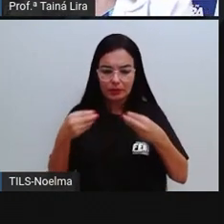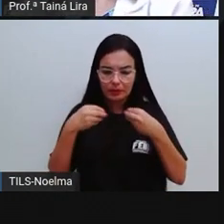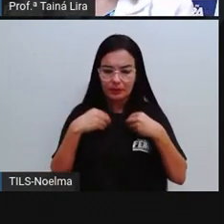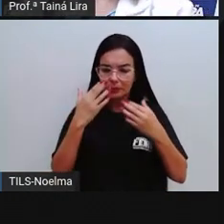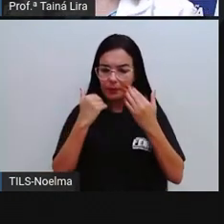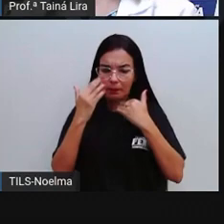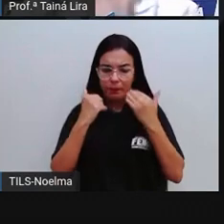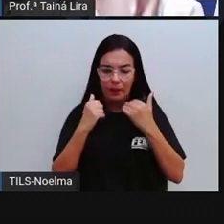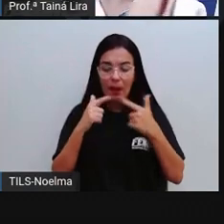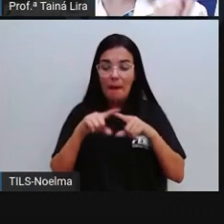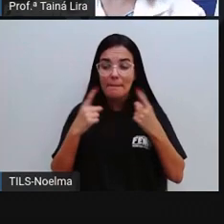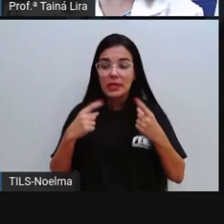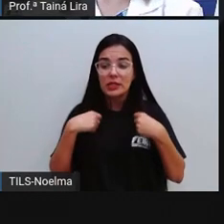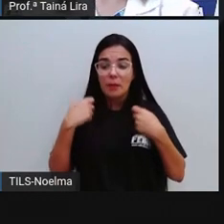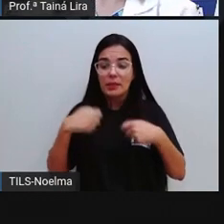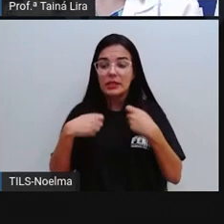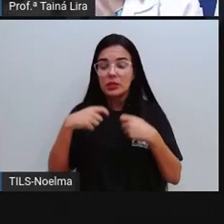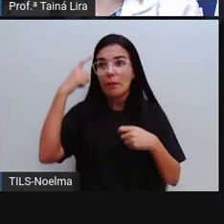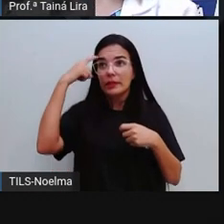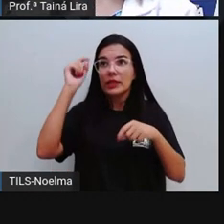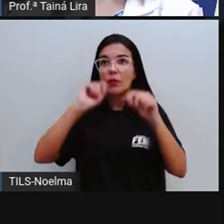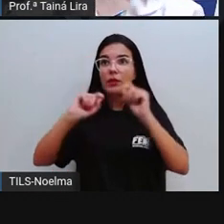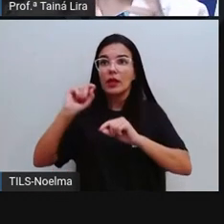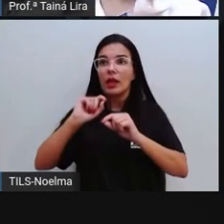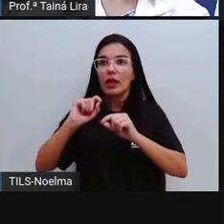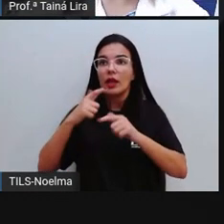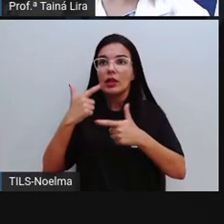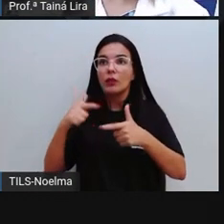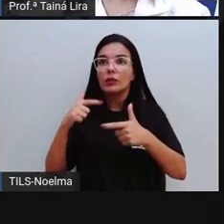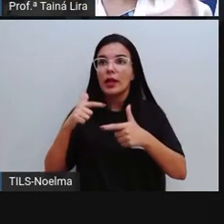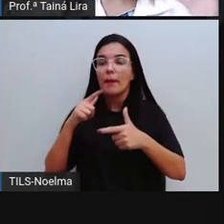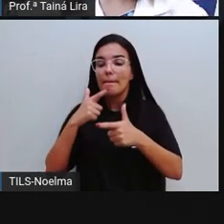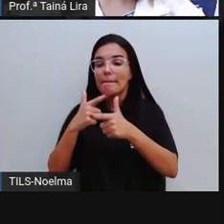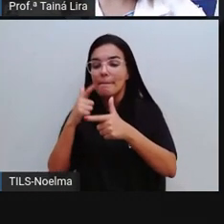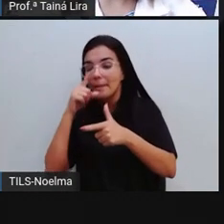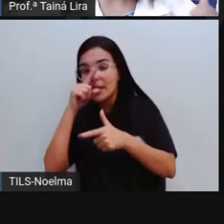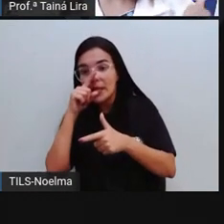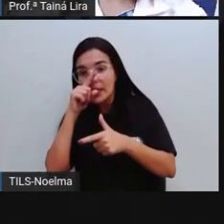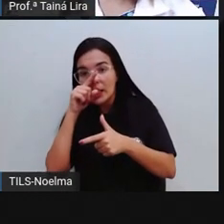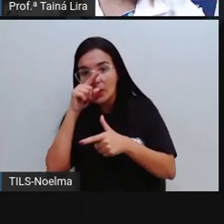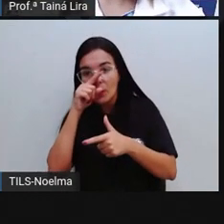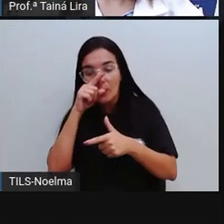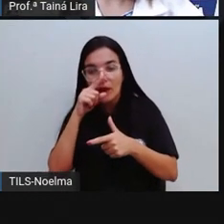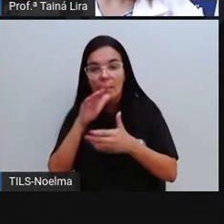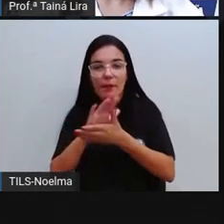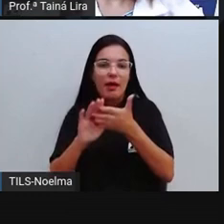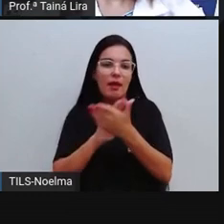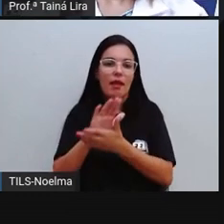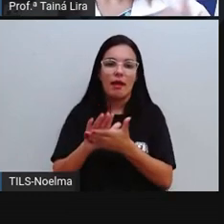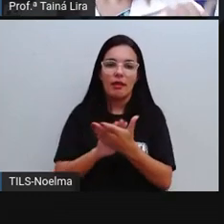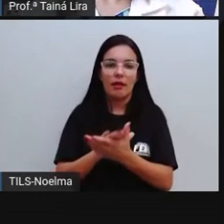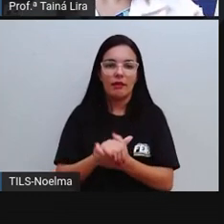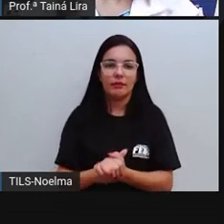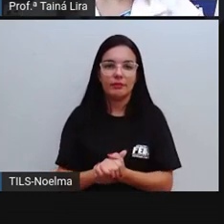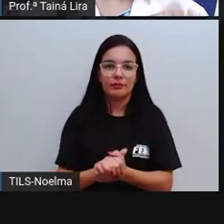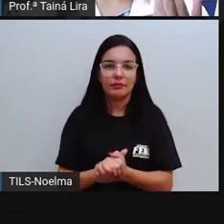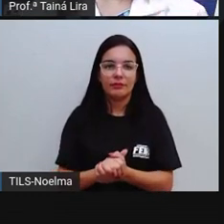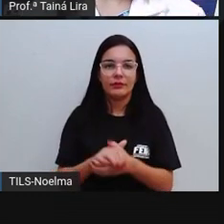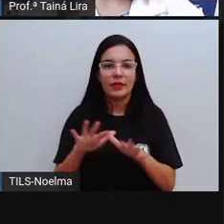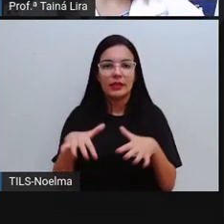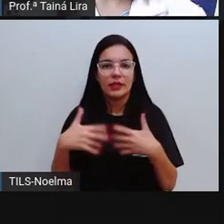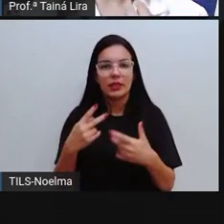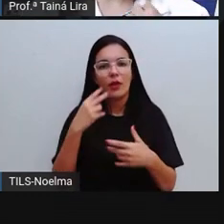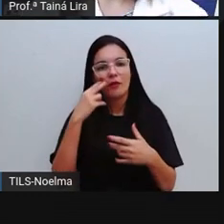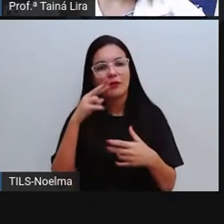prejudicar as pessoas, sem prejudicar o meio ambiente, não colocando ninguém em risco, certo? E, inclusive,